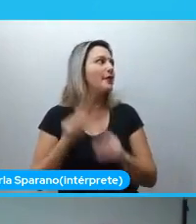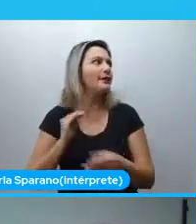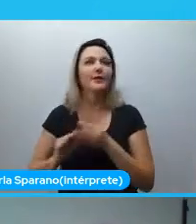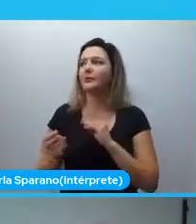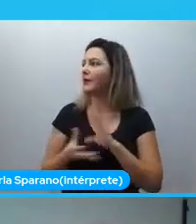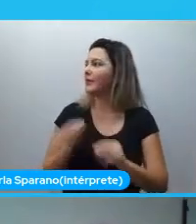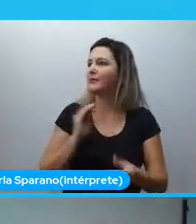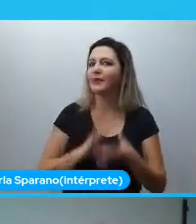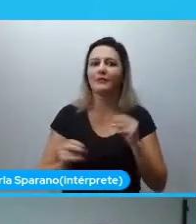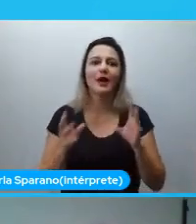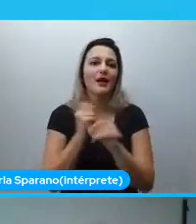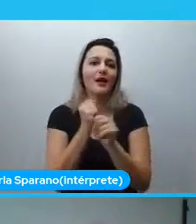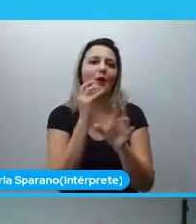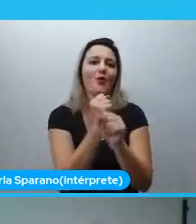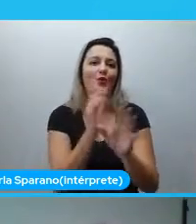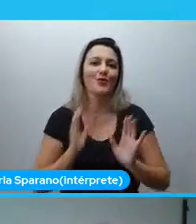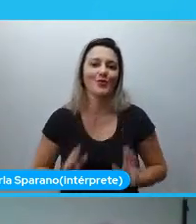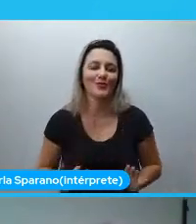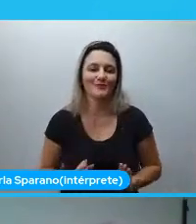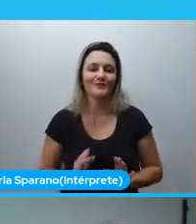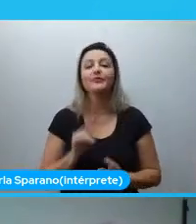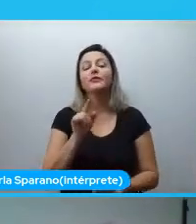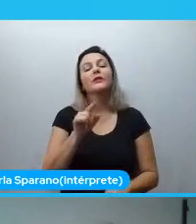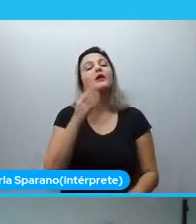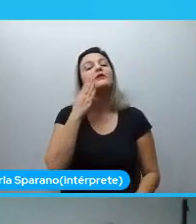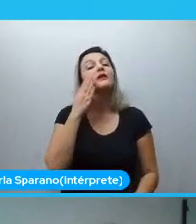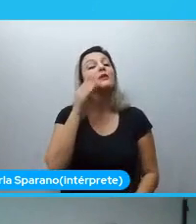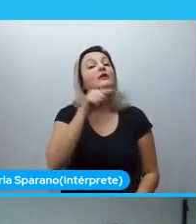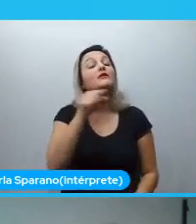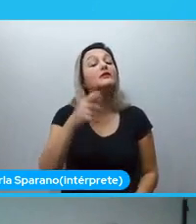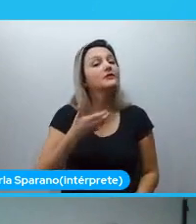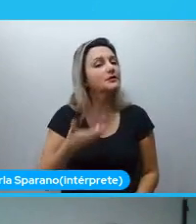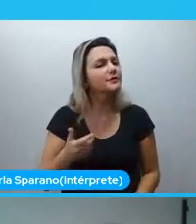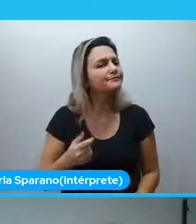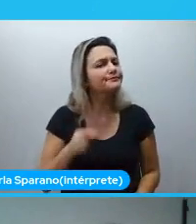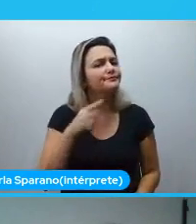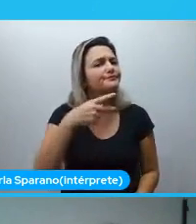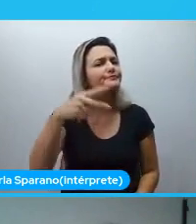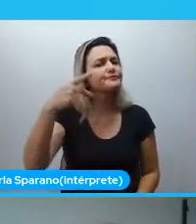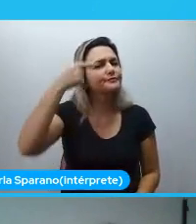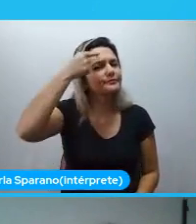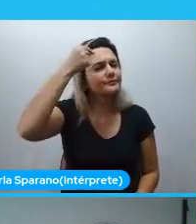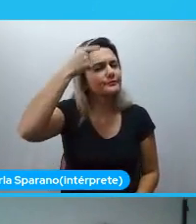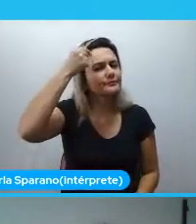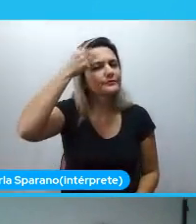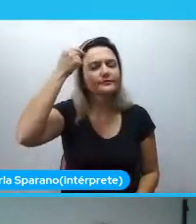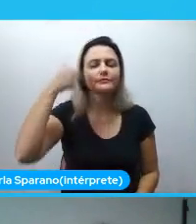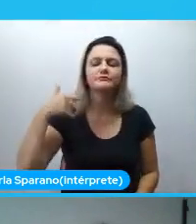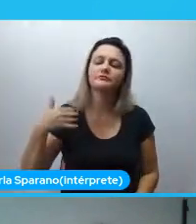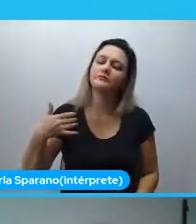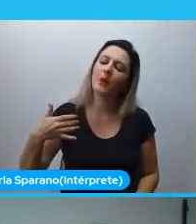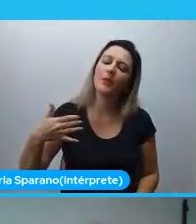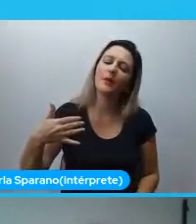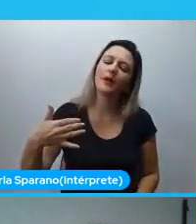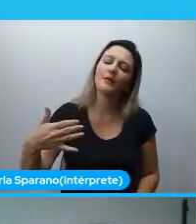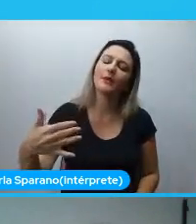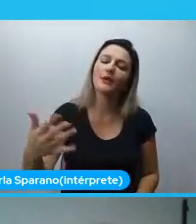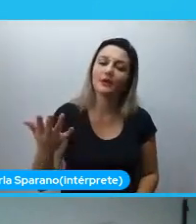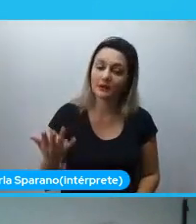E outra, né, saber o você quer, ou seja, sua graduação inteira. se você passou